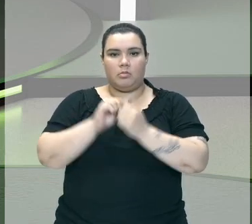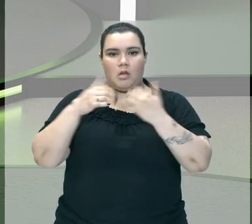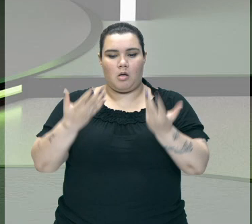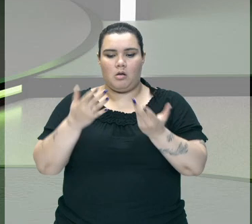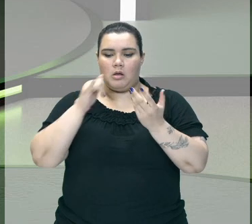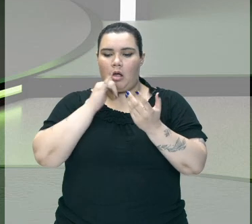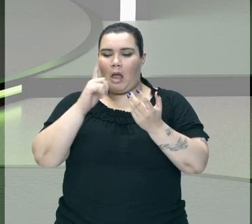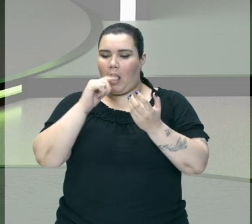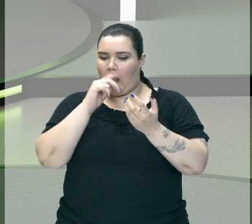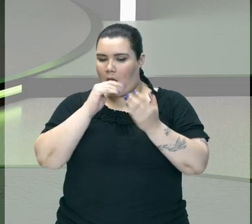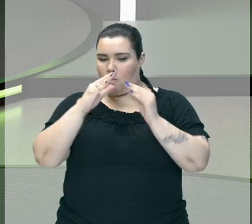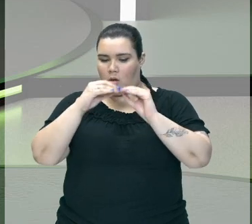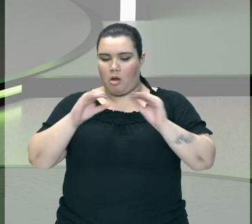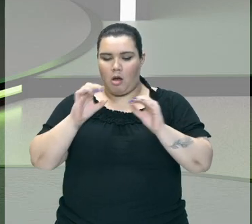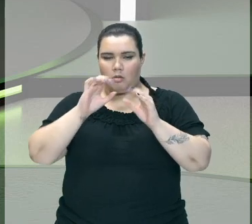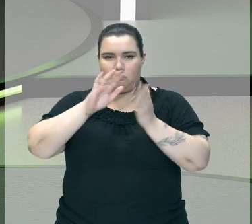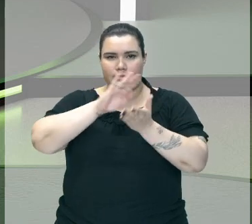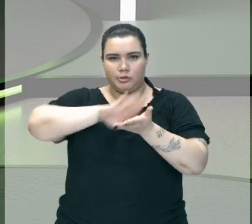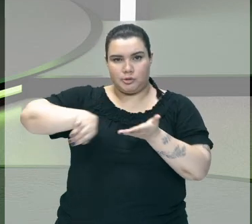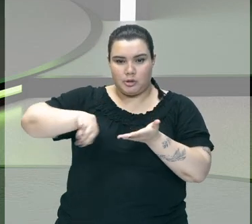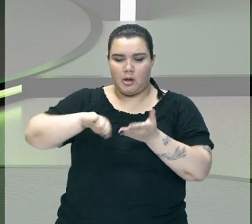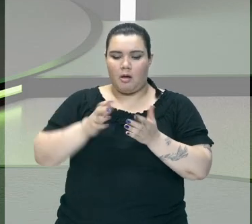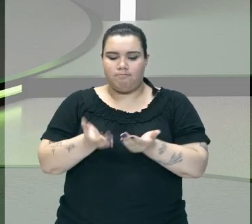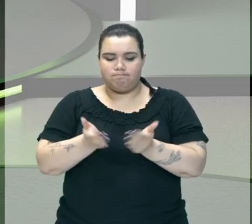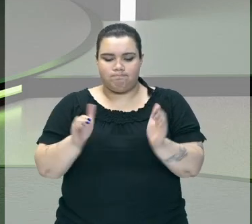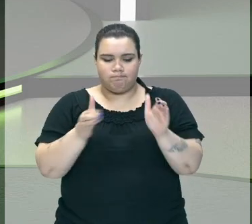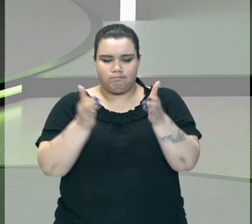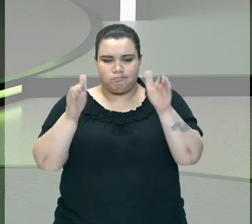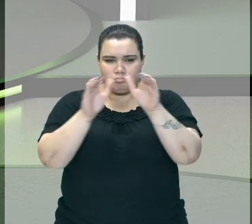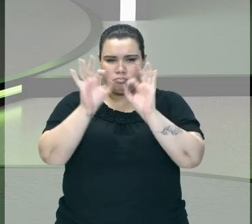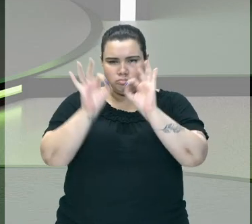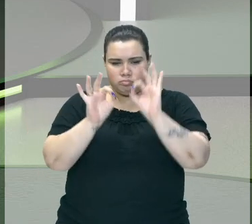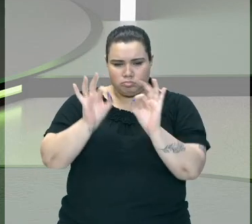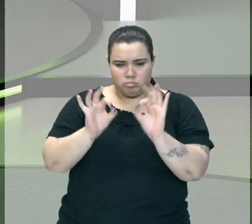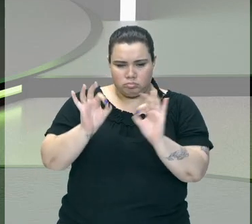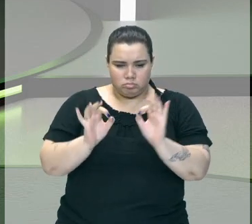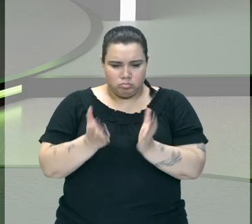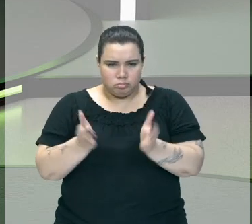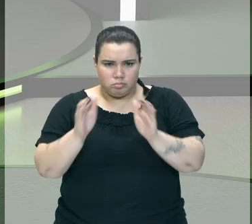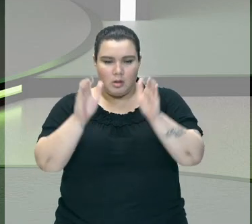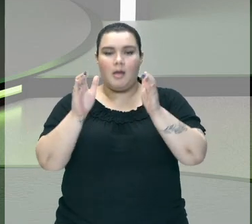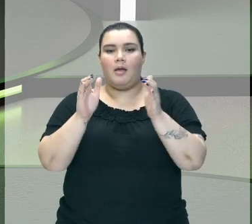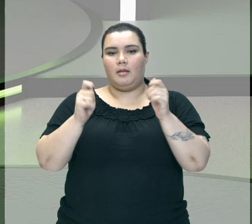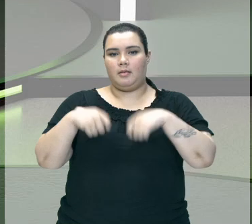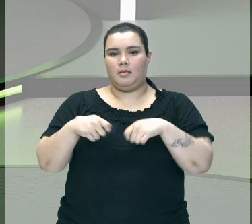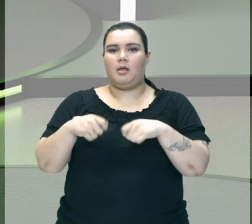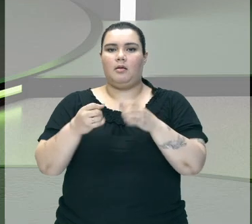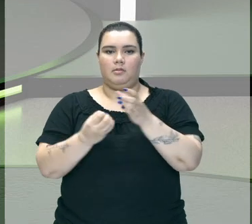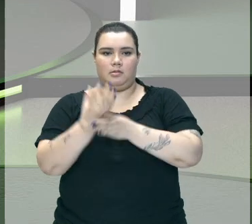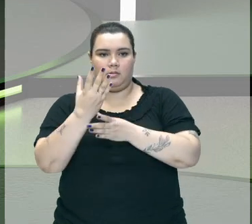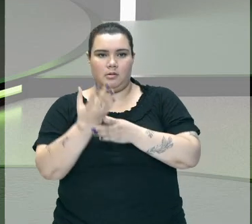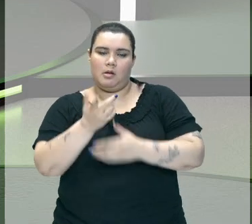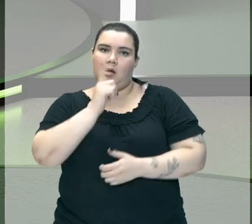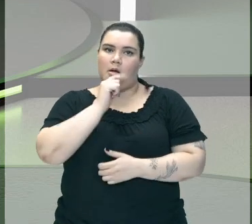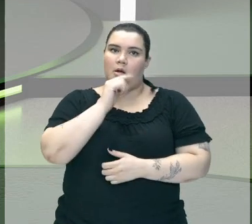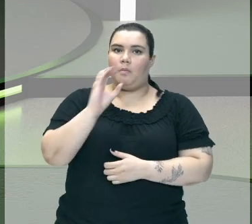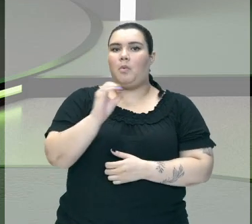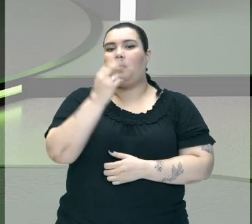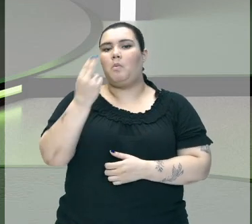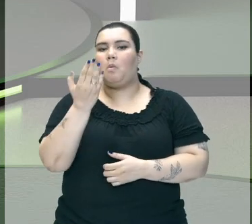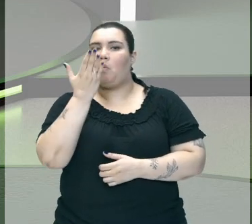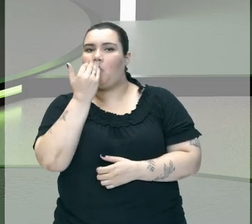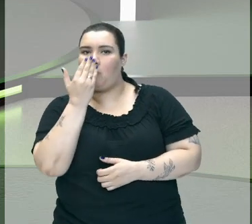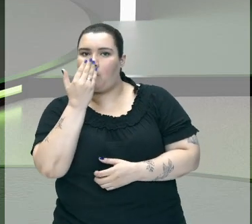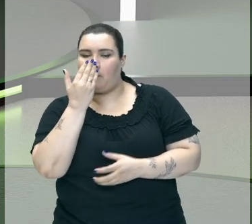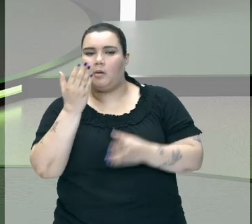Nós teremos aí a forma que nós desejamos E aí Nós temos aí o exemplo de guardar Água ou alimentos Que